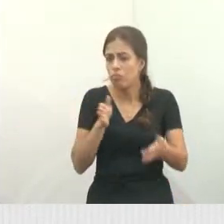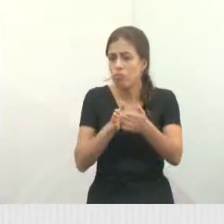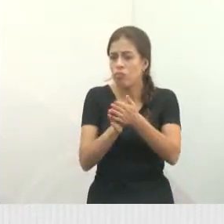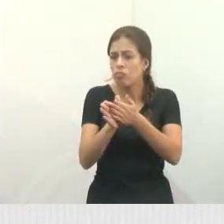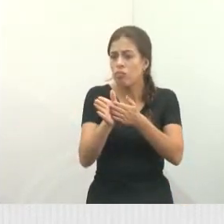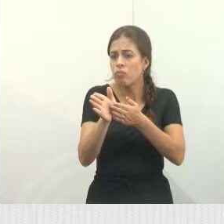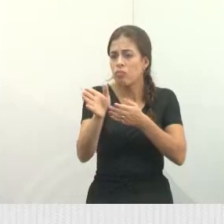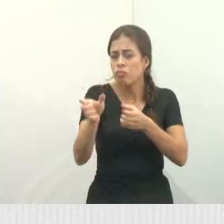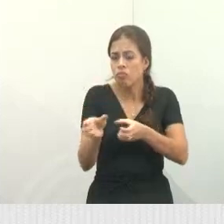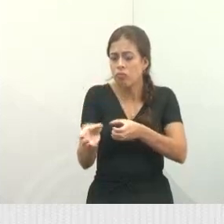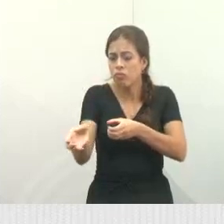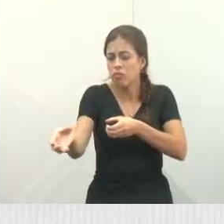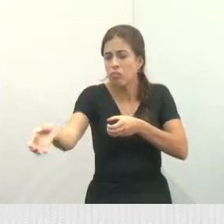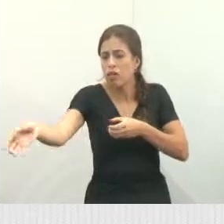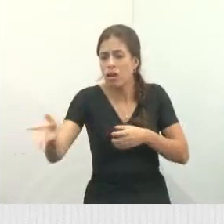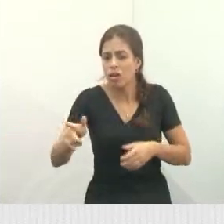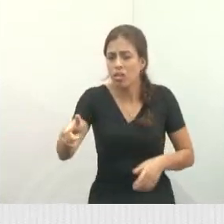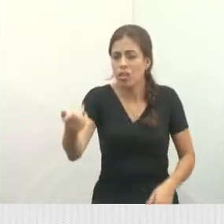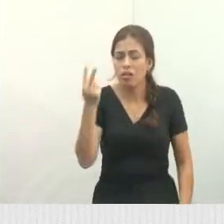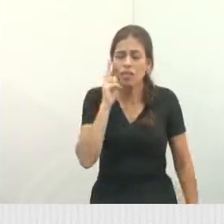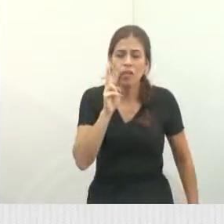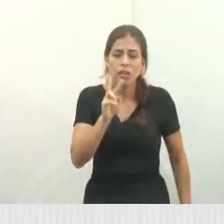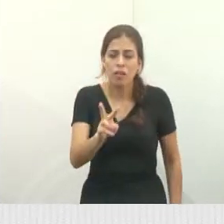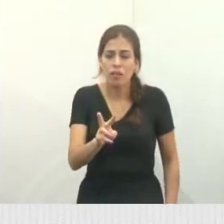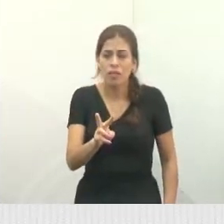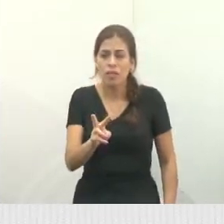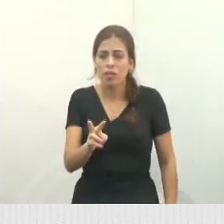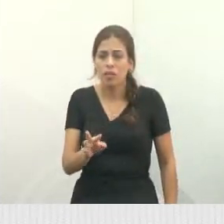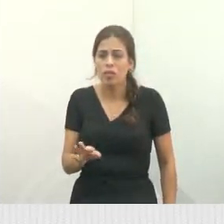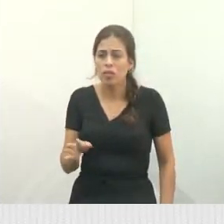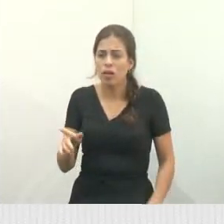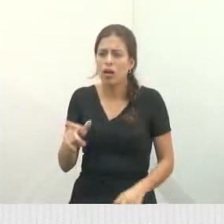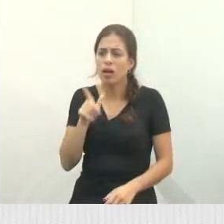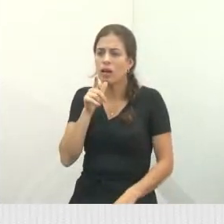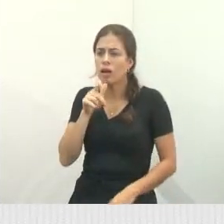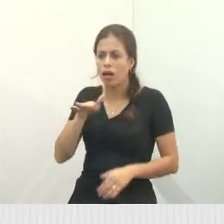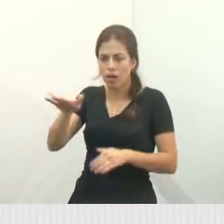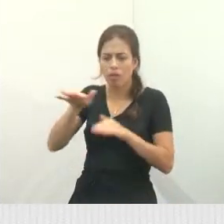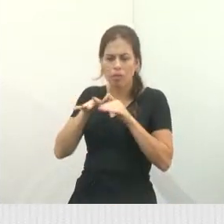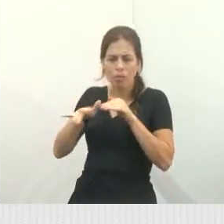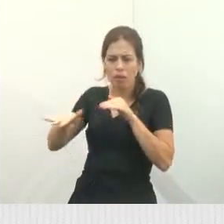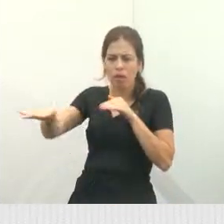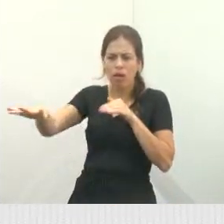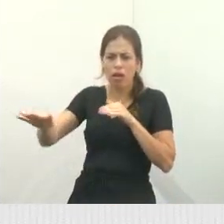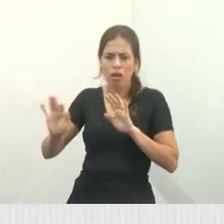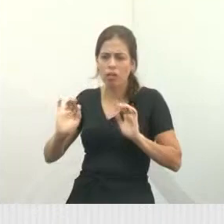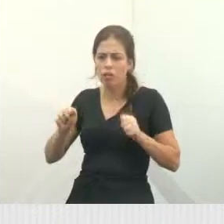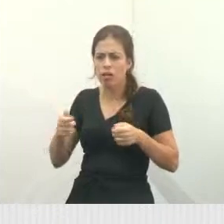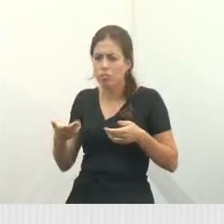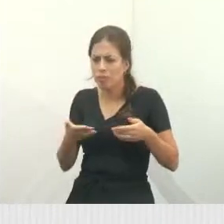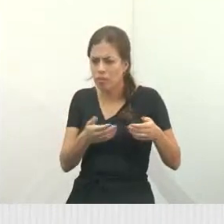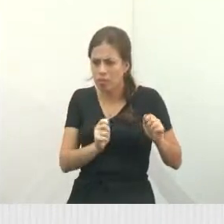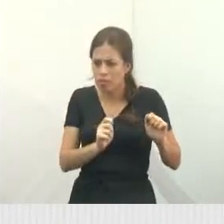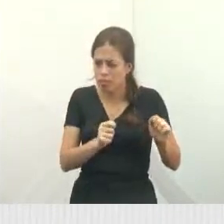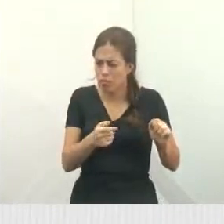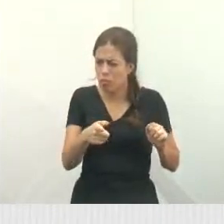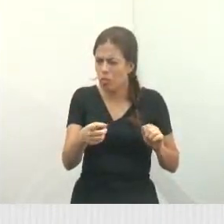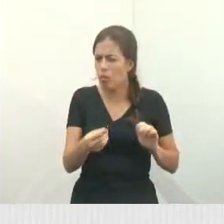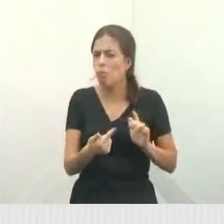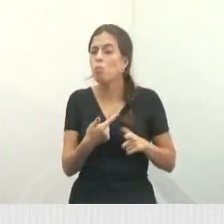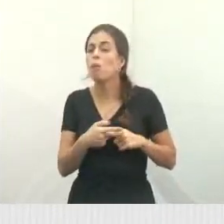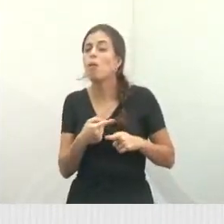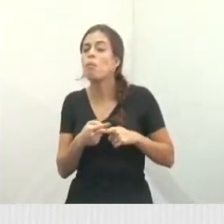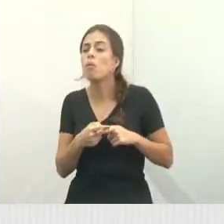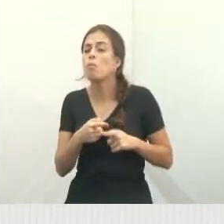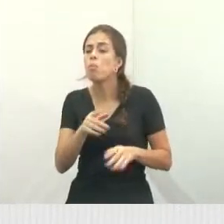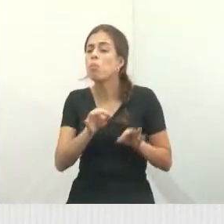me atendeu aqui no enlagamento lá. Você entira nas redes sociais. Notou lá a Demar de Barros de água. Olha lá. Então, não está tendo vazão. Será que não pode ser motivo também,